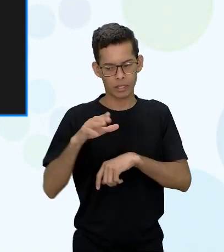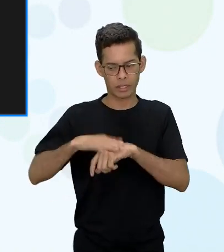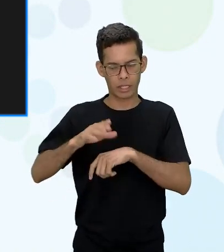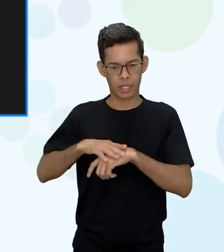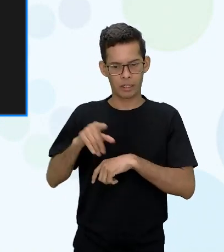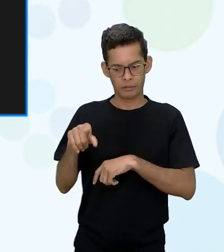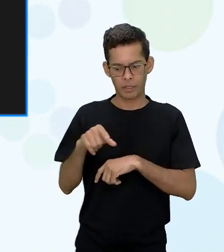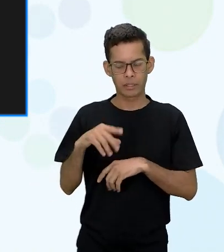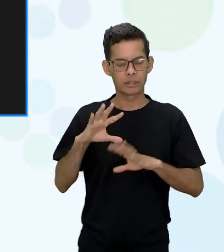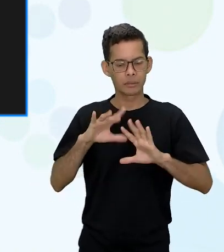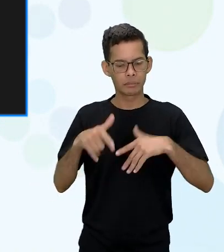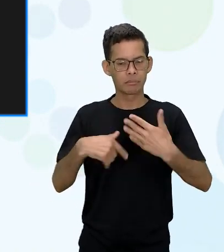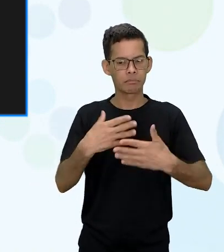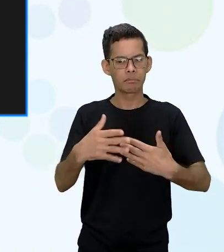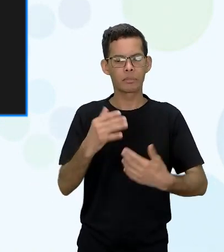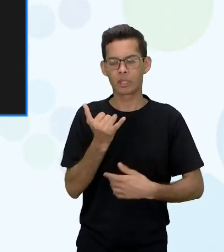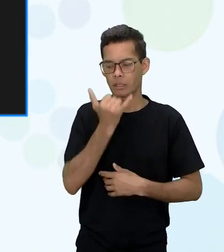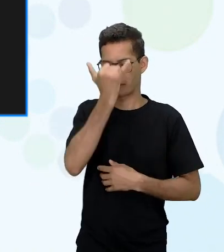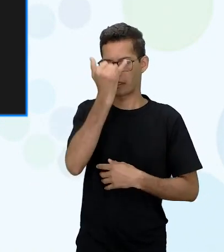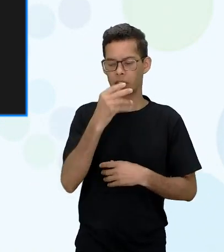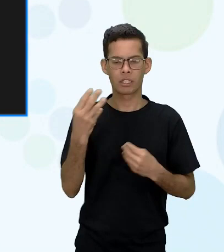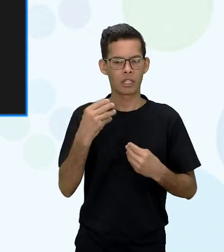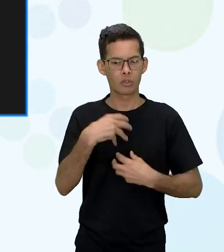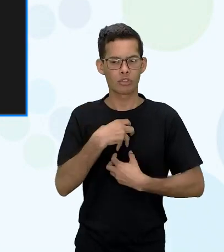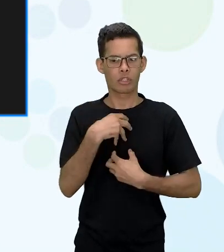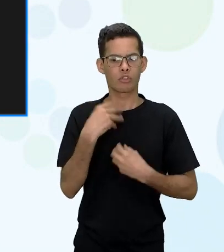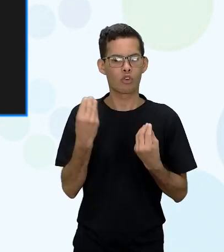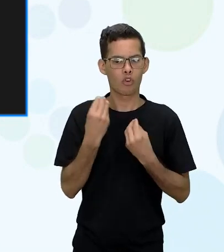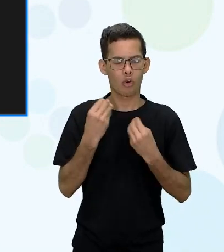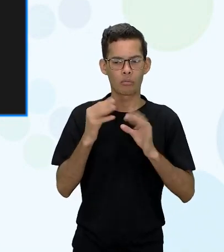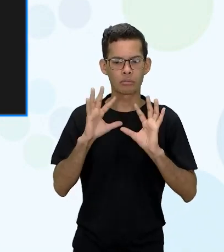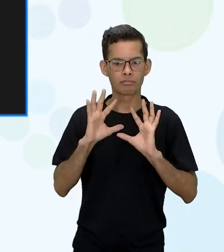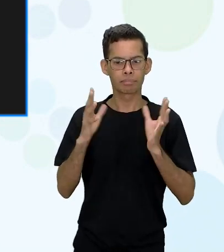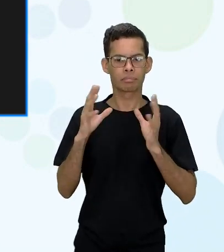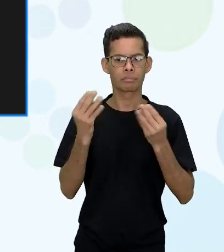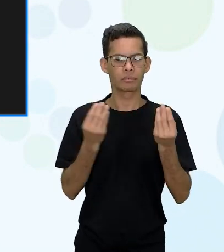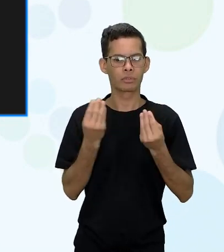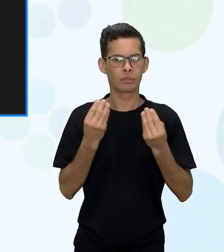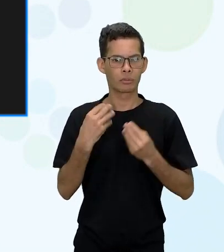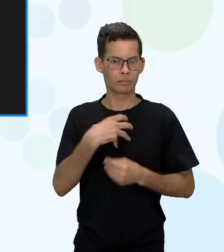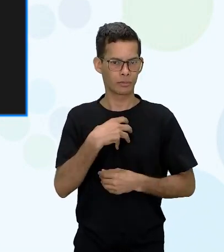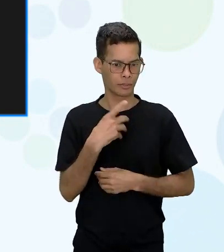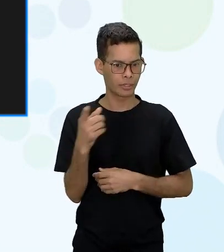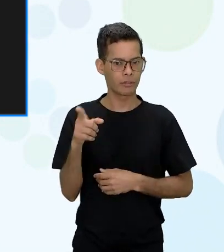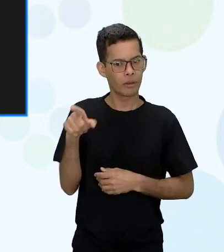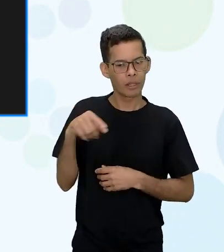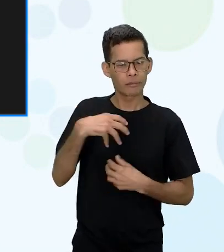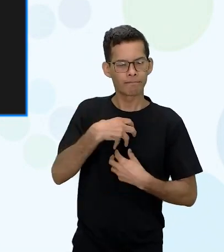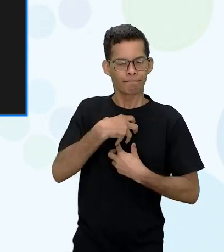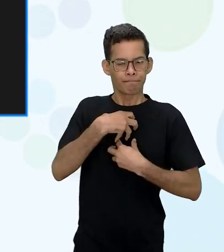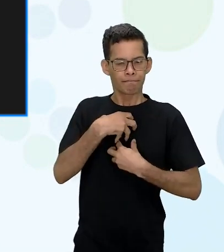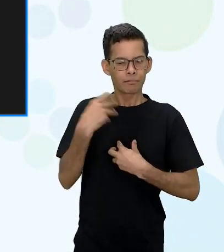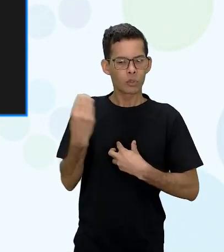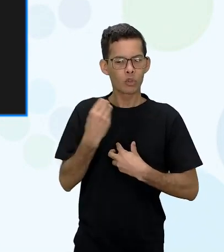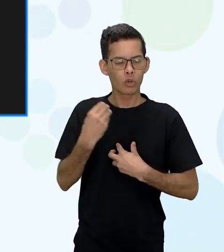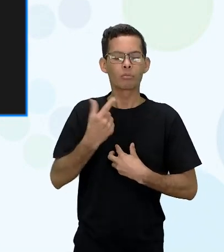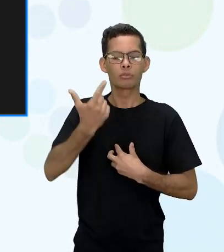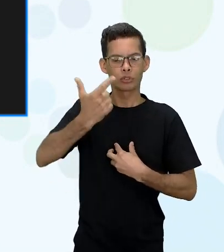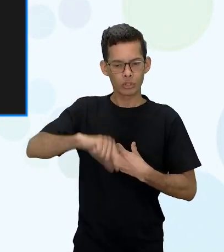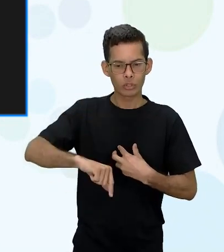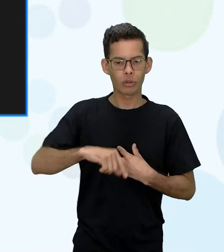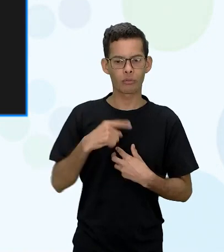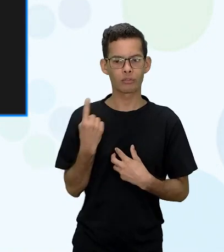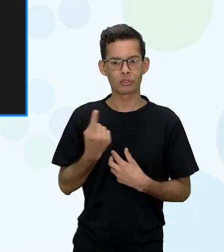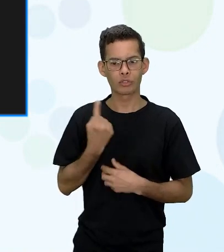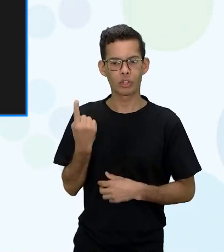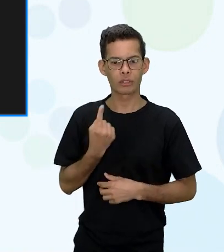tragédia que acontece da forma como acontece de como ela fica novamente sozinha ela não queria mais ficar